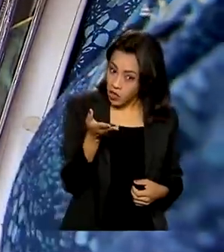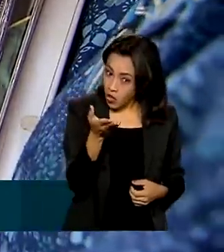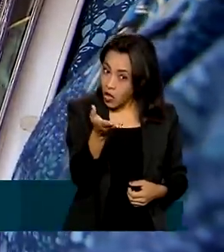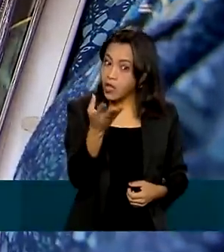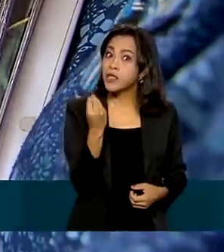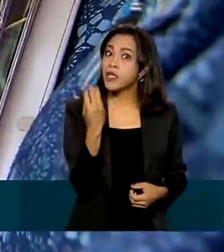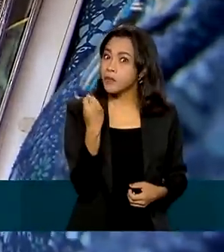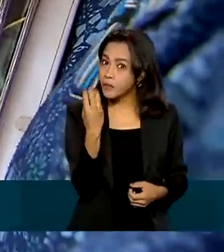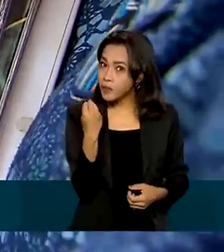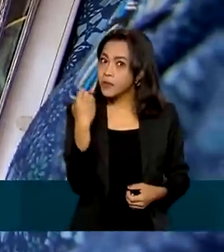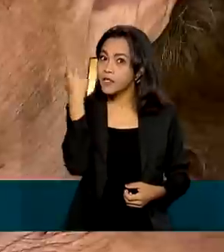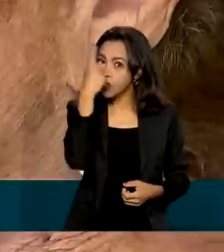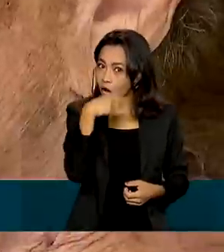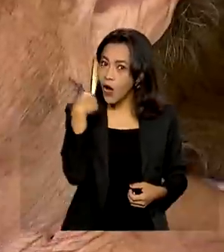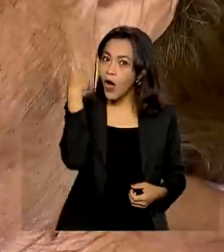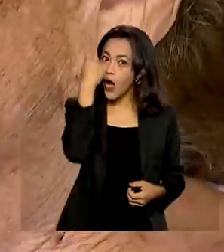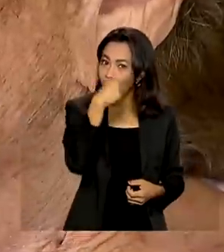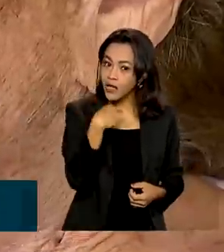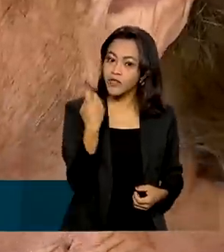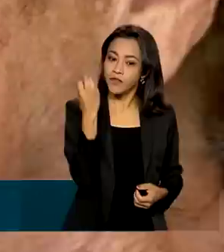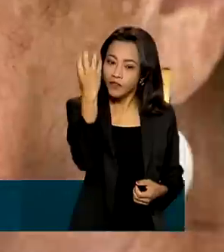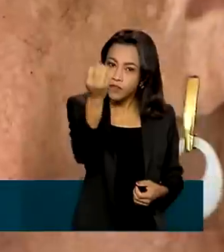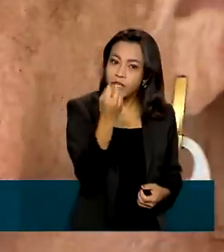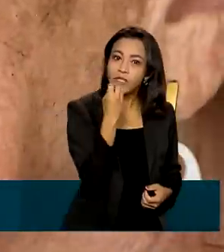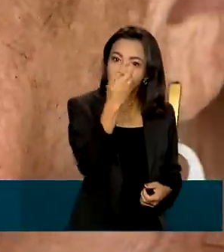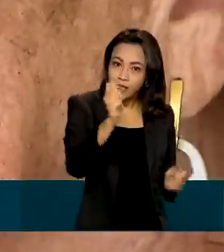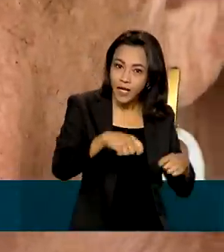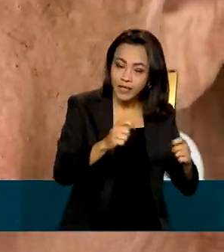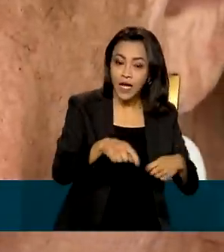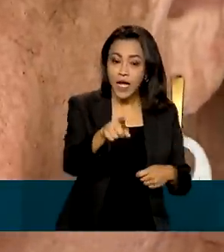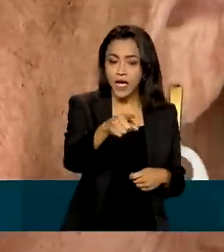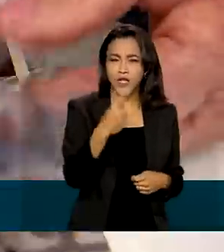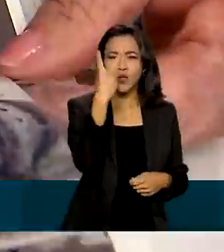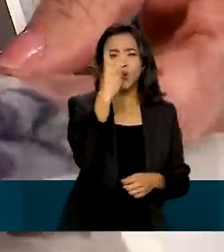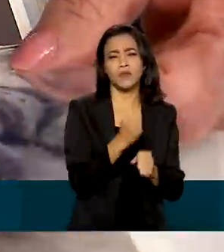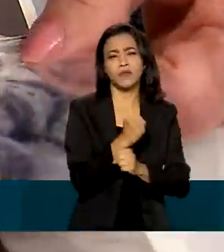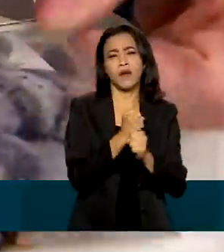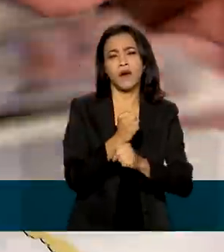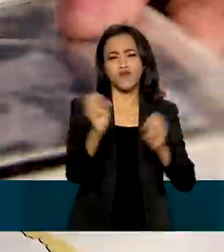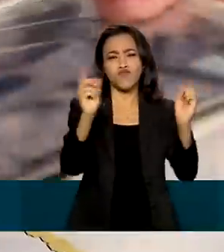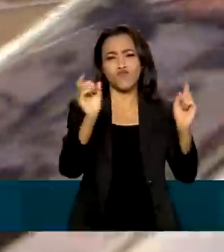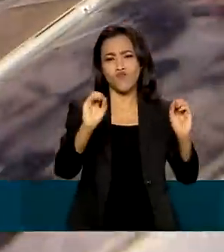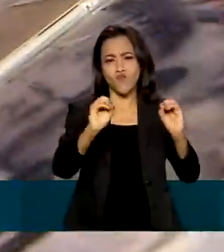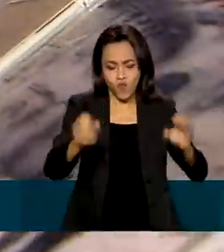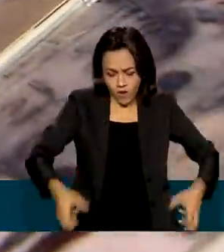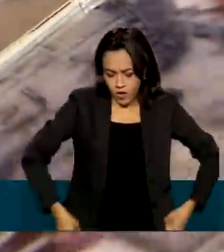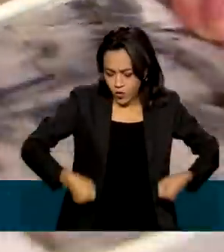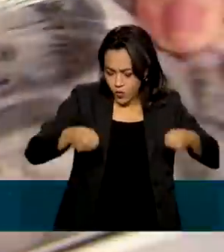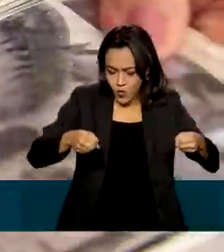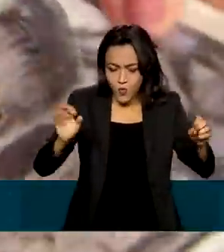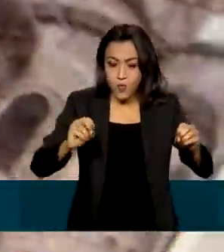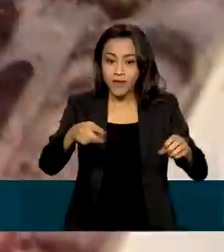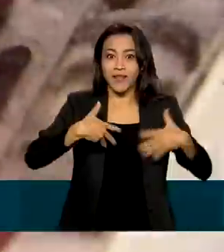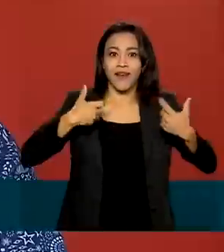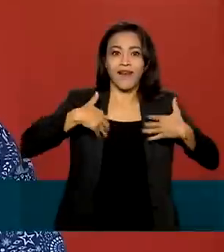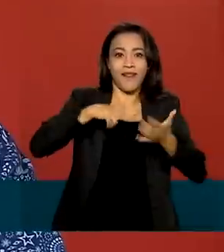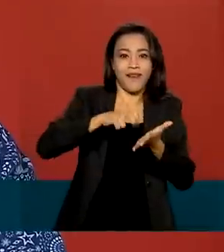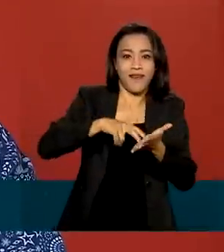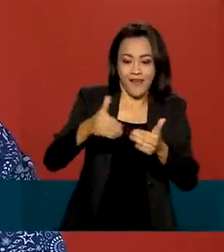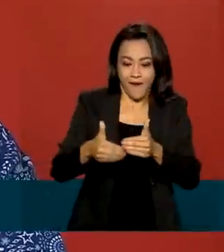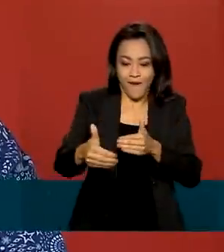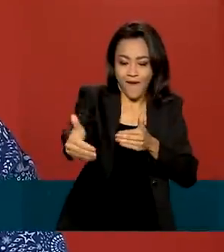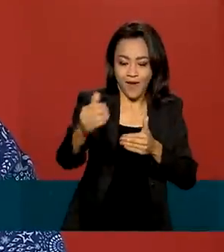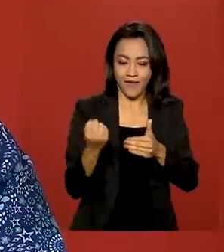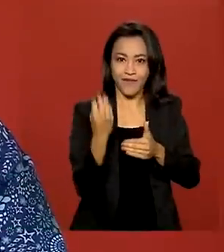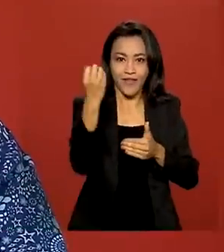muitas horas de voo. Após dois anos, sem fazer as malas, está animada com dois passeios programados. Vai